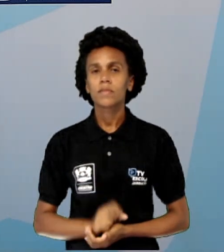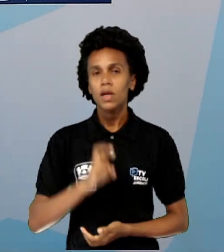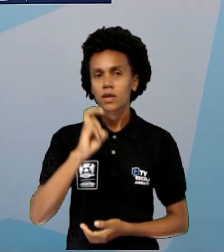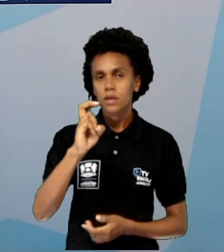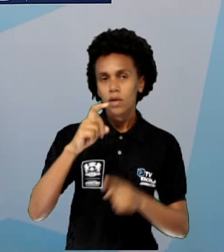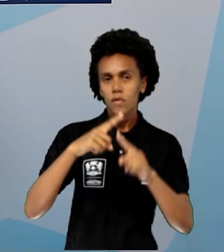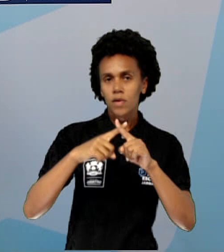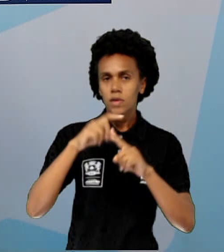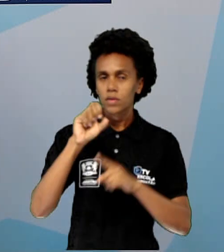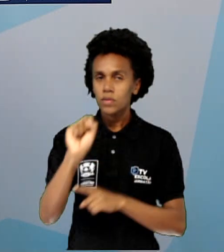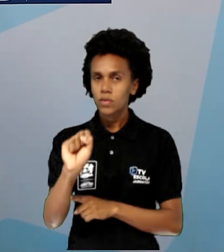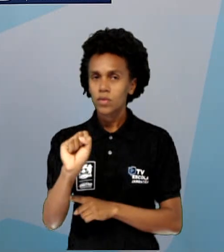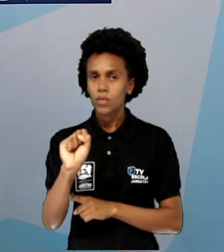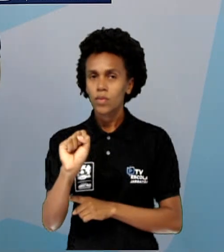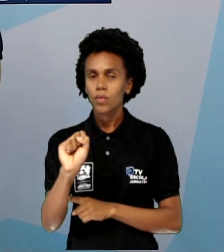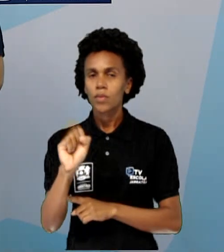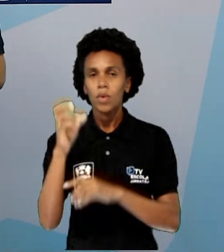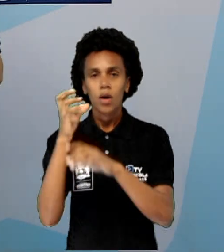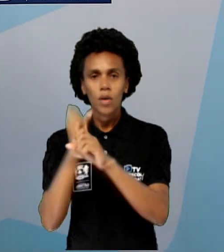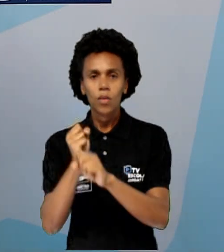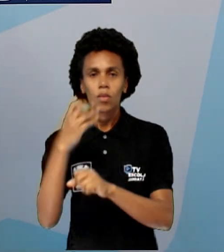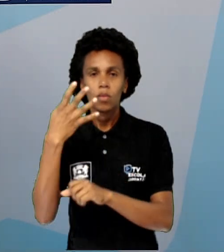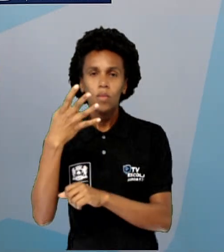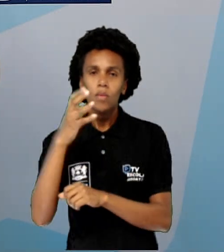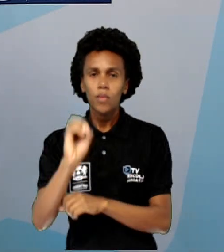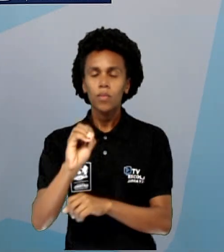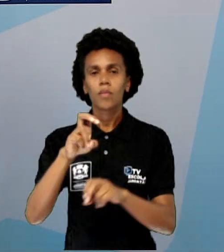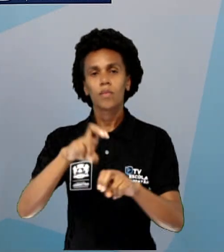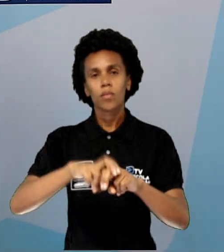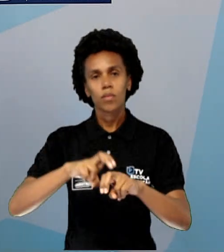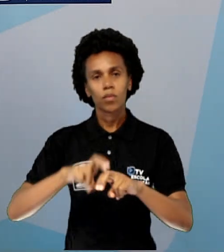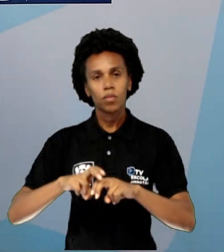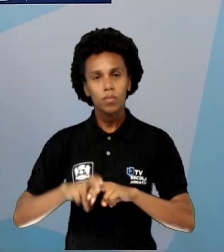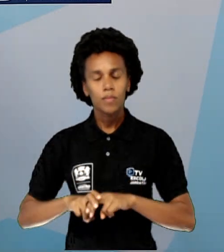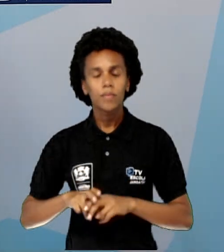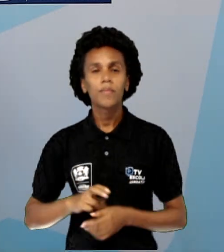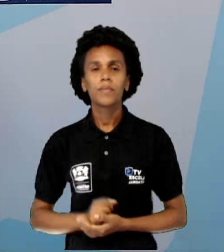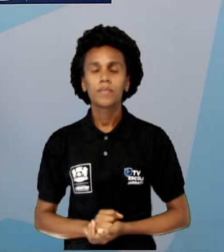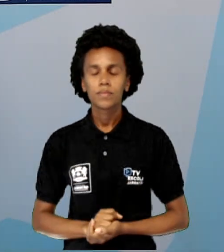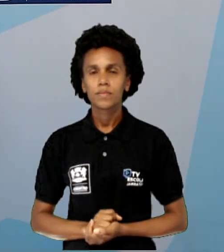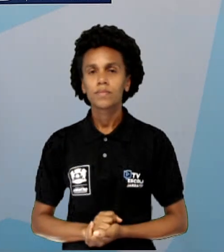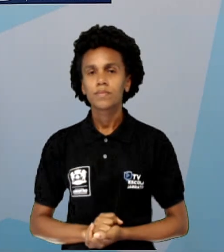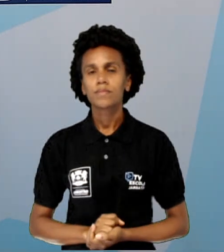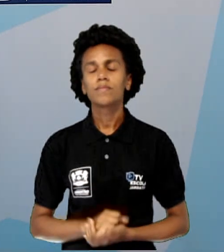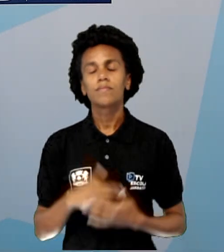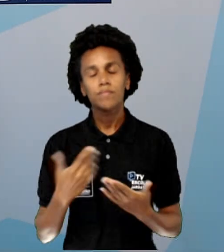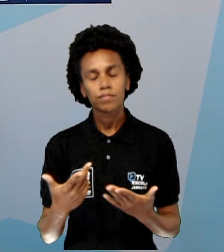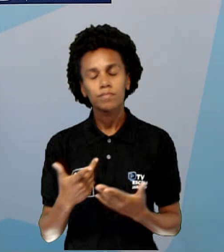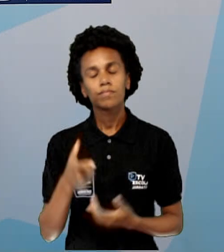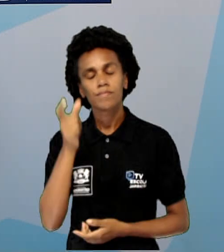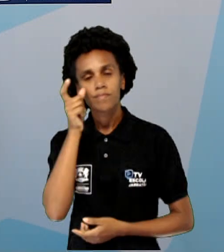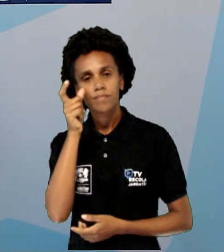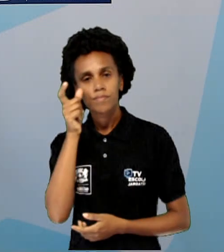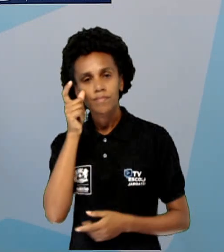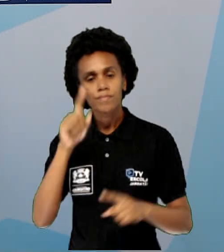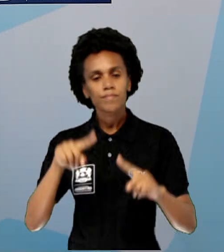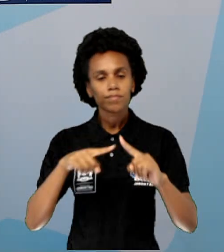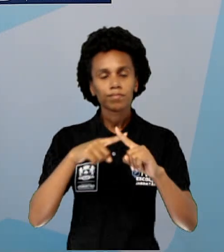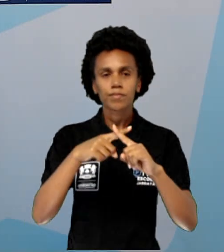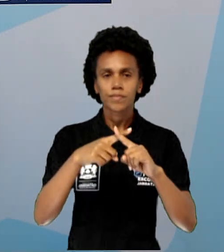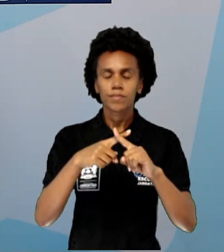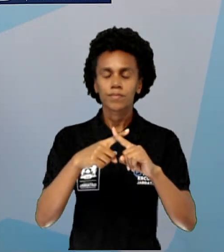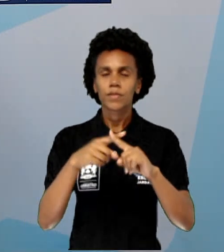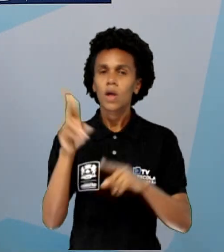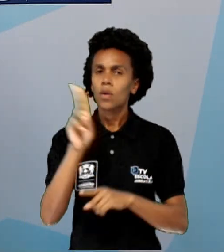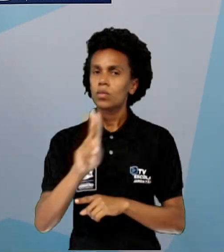vezes 8, que vai dar 40 carteiras, tá certo? Essa daqui é uma propriedade bem interessante na multiplicação e a gente vai usar